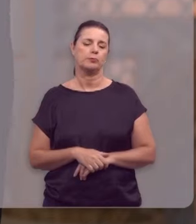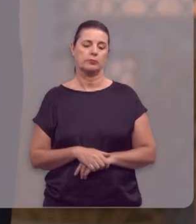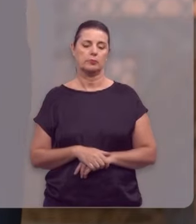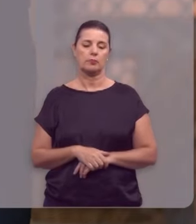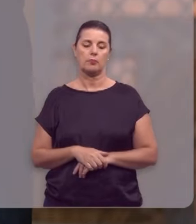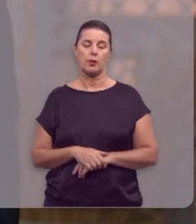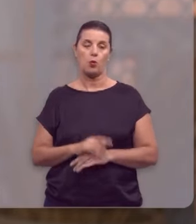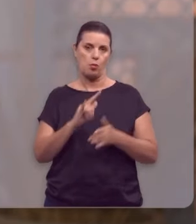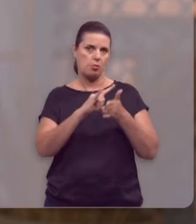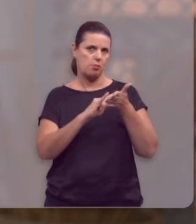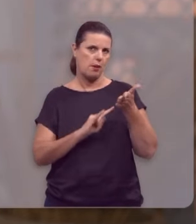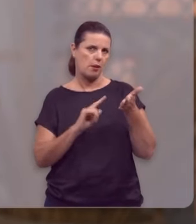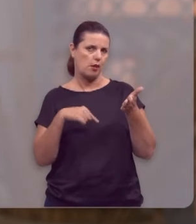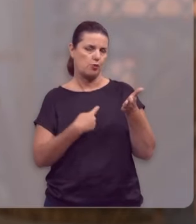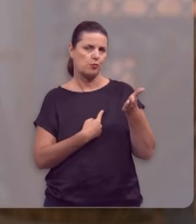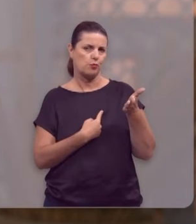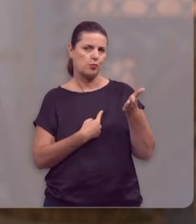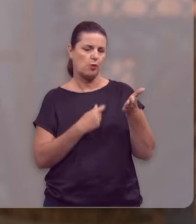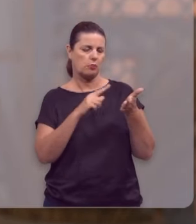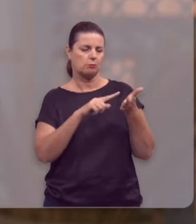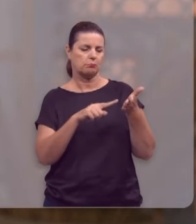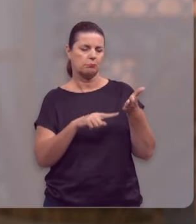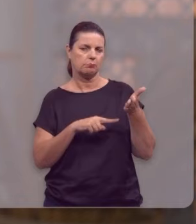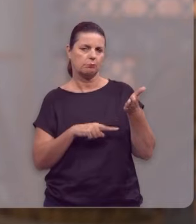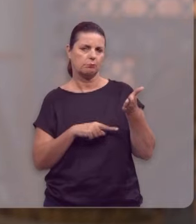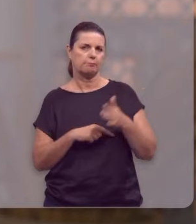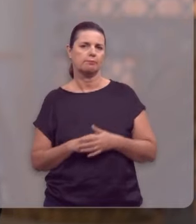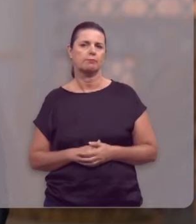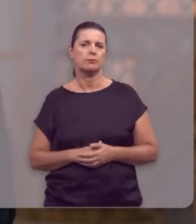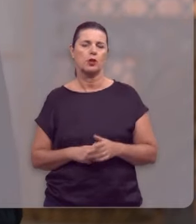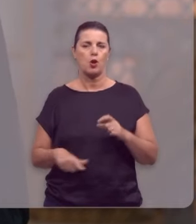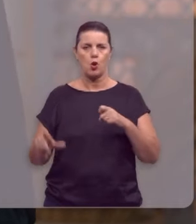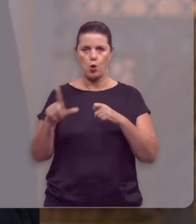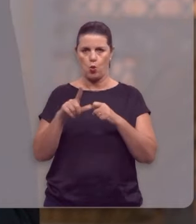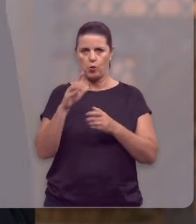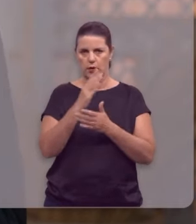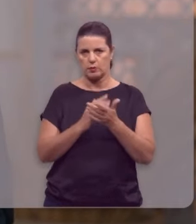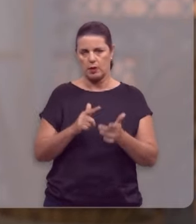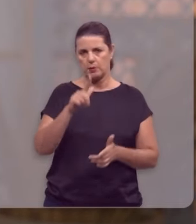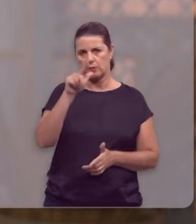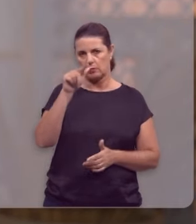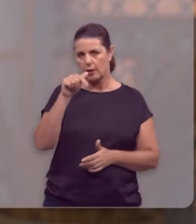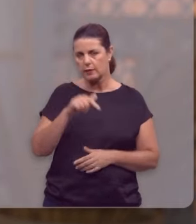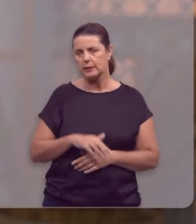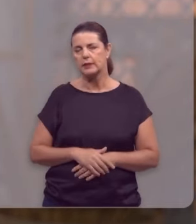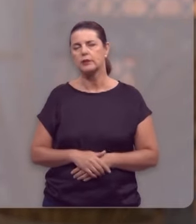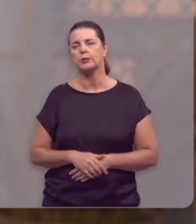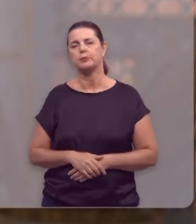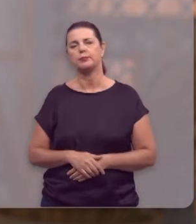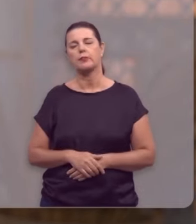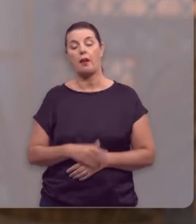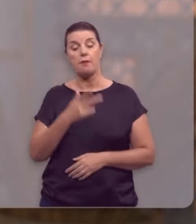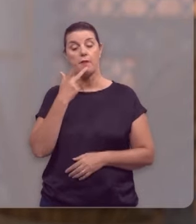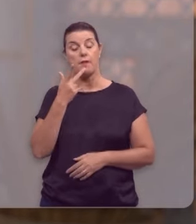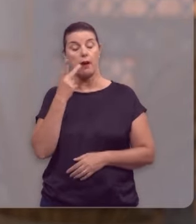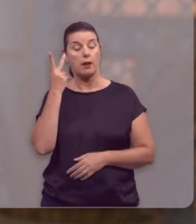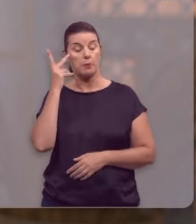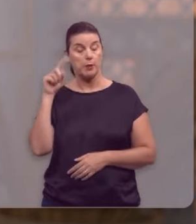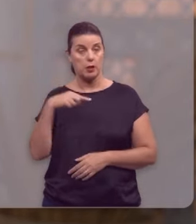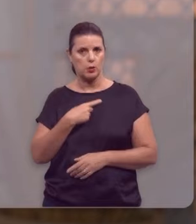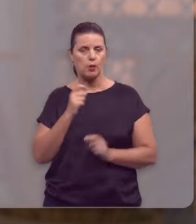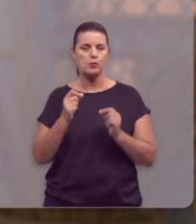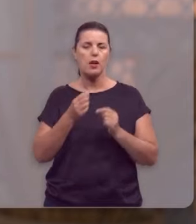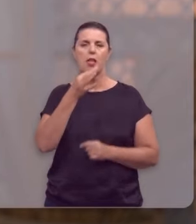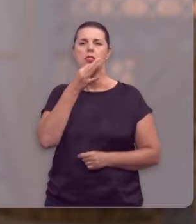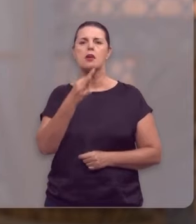O texto que nós estamos considerando, Lucas 17, 3 a 5, traz para nós algumas